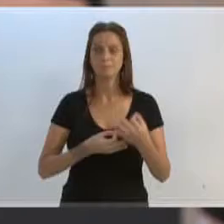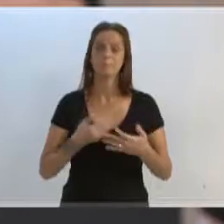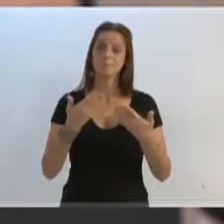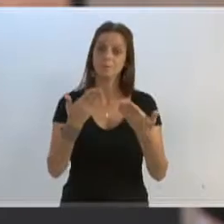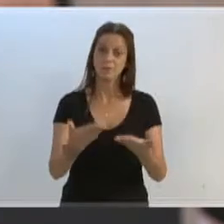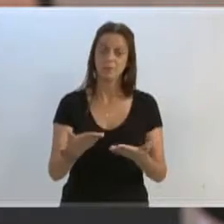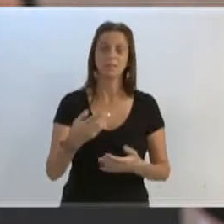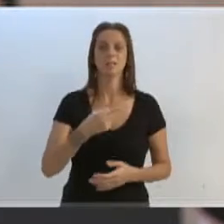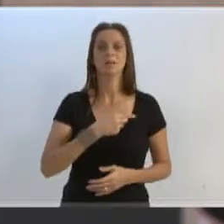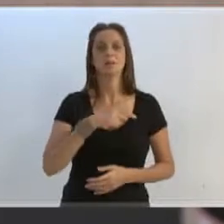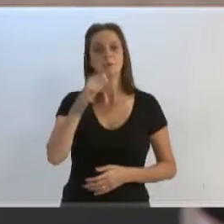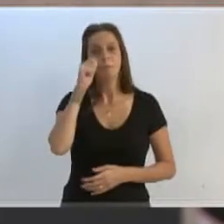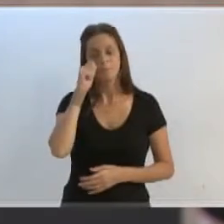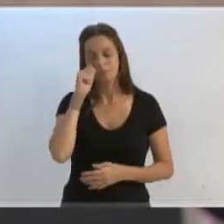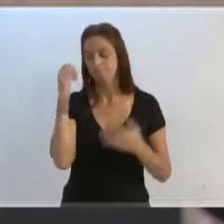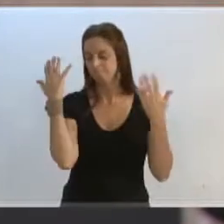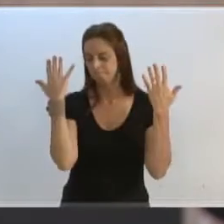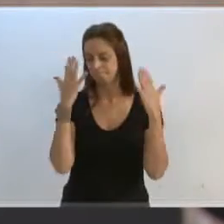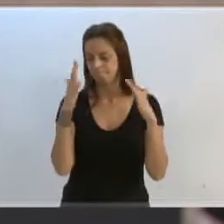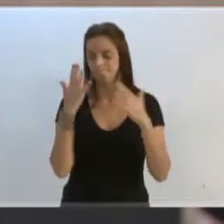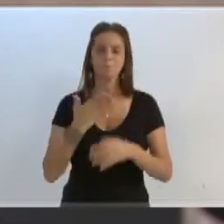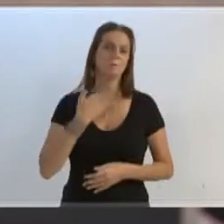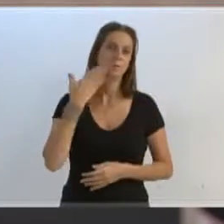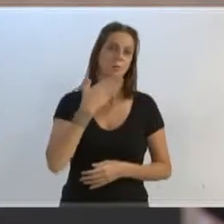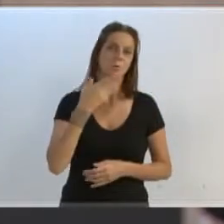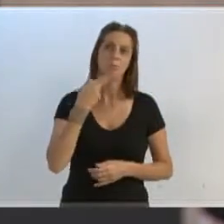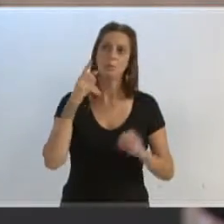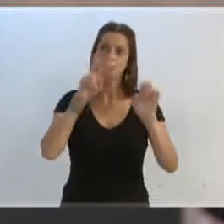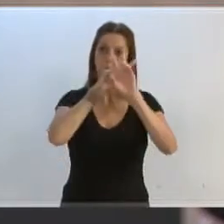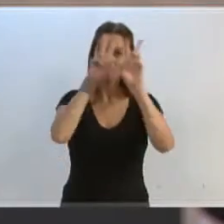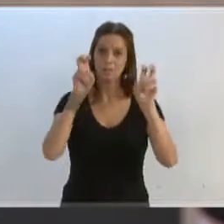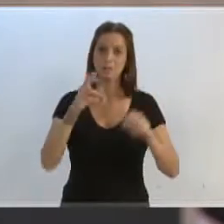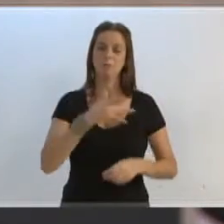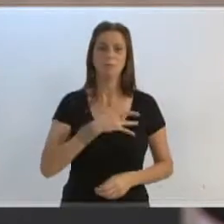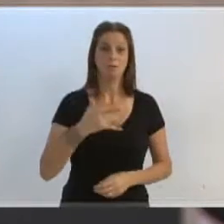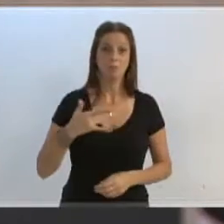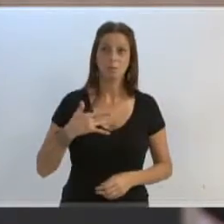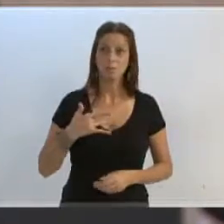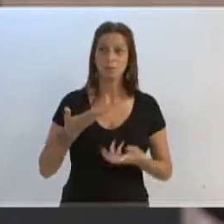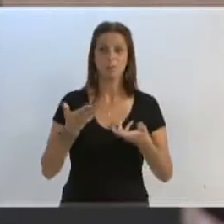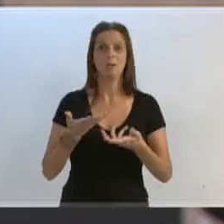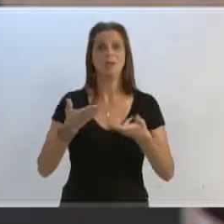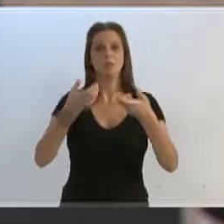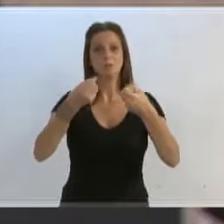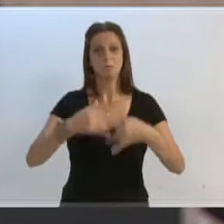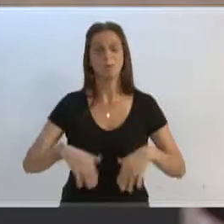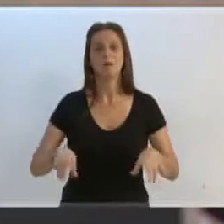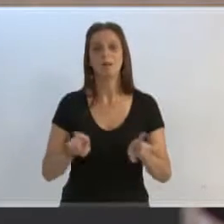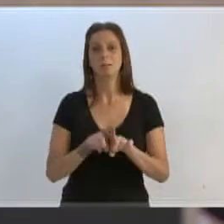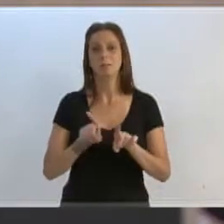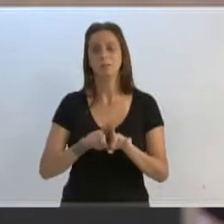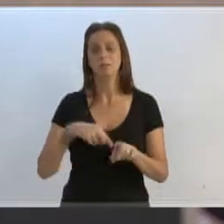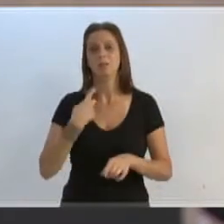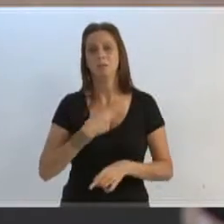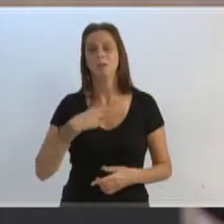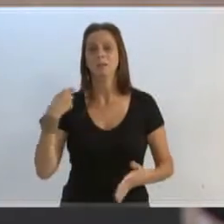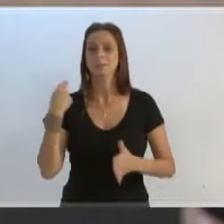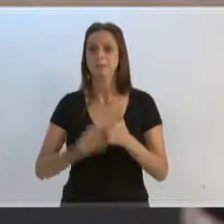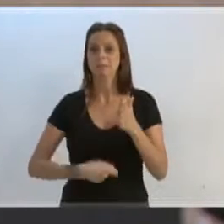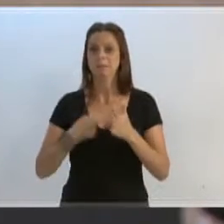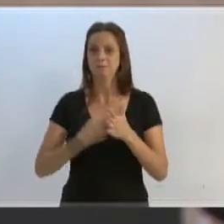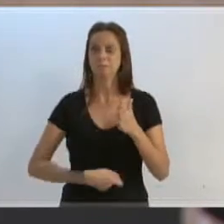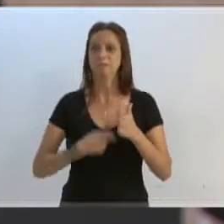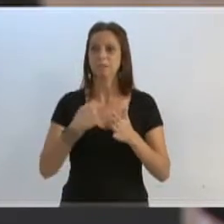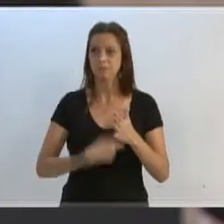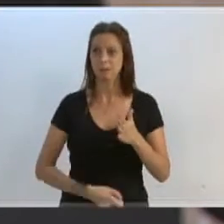cumprimentá-lo pelo pronunciamento. O excelente está falando sobre temas relacionados à saúde. E aqui quero dizer que estamos irmanados em uma luta pela qual